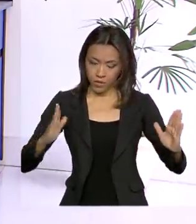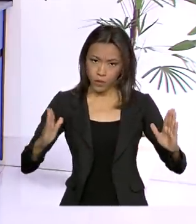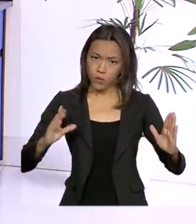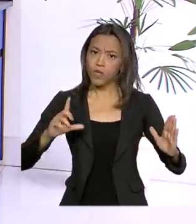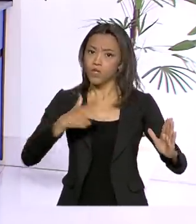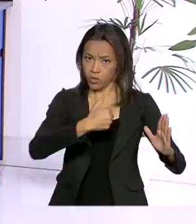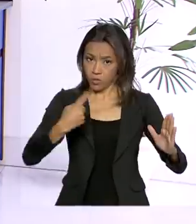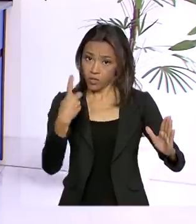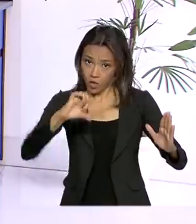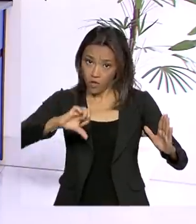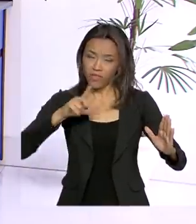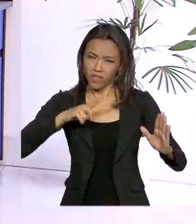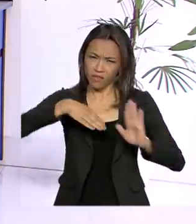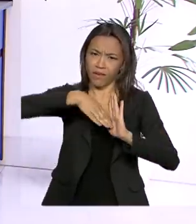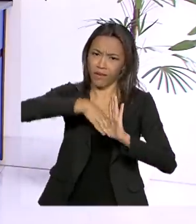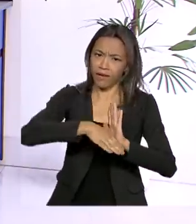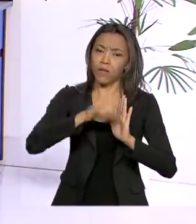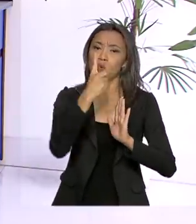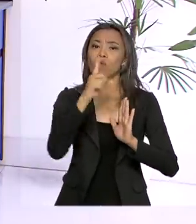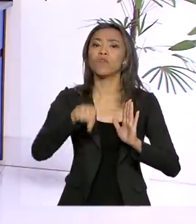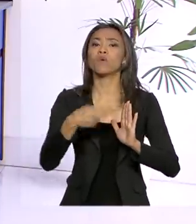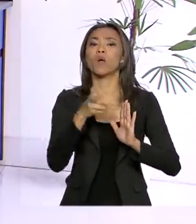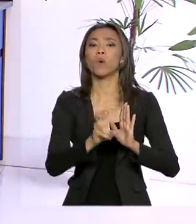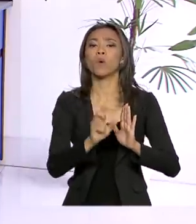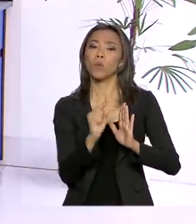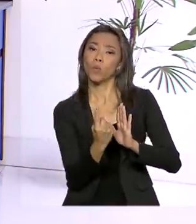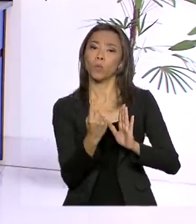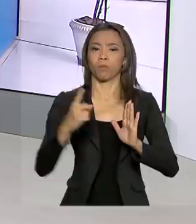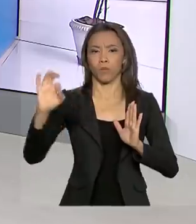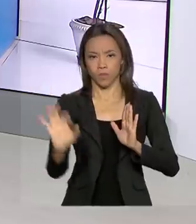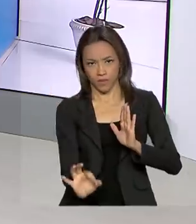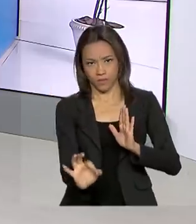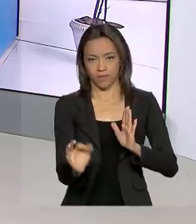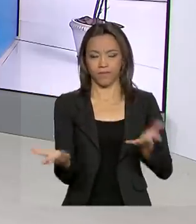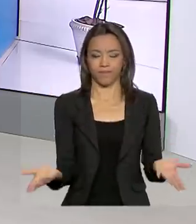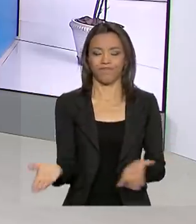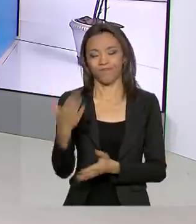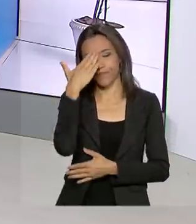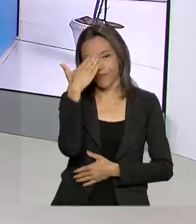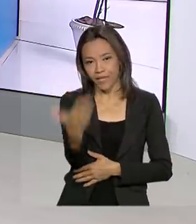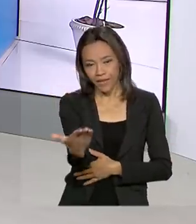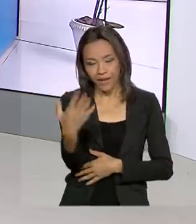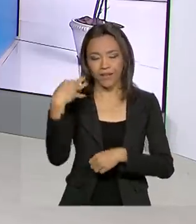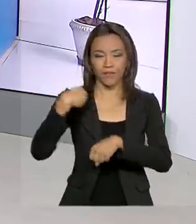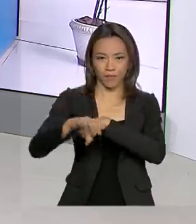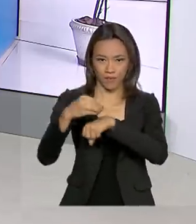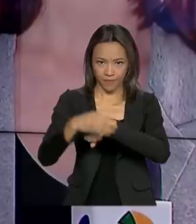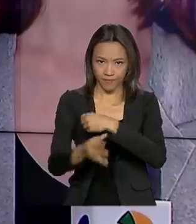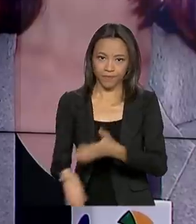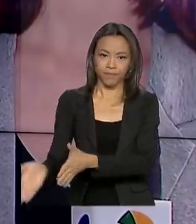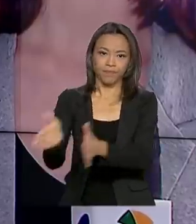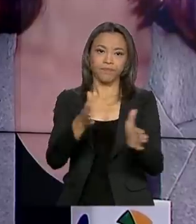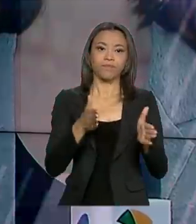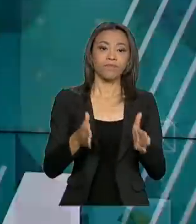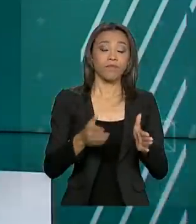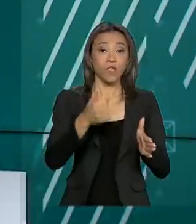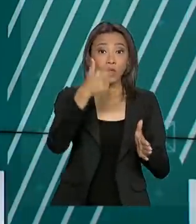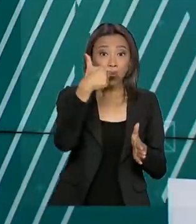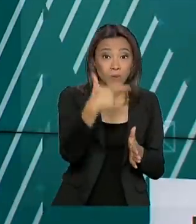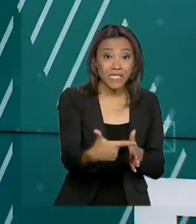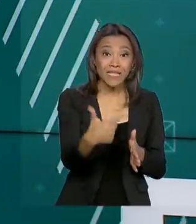houve uma queda de 1,1%. Voltamos com você, Renata. Obrigada, Cláudia, pelas informações. E olha,